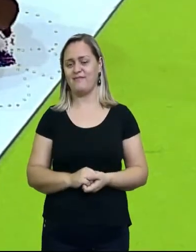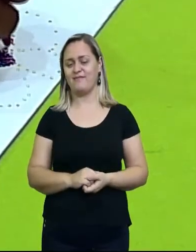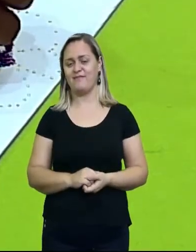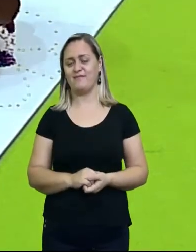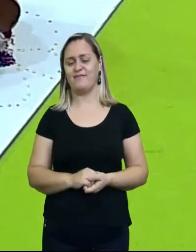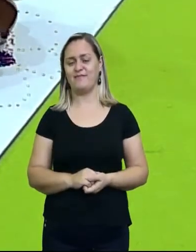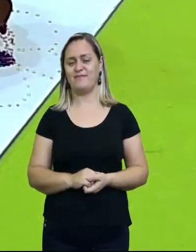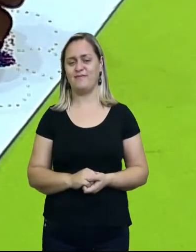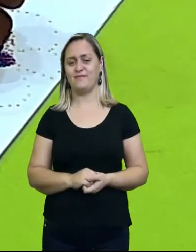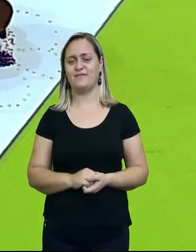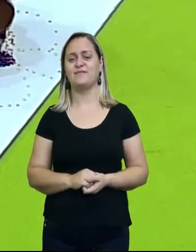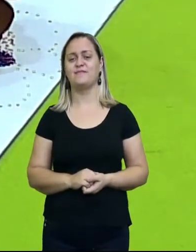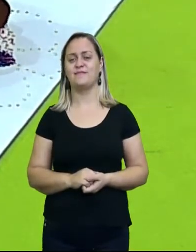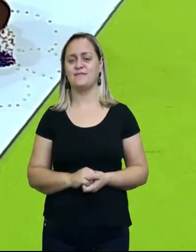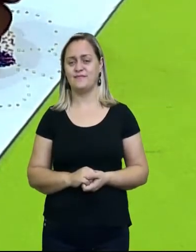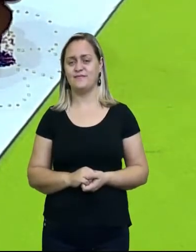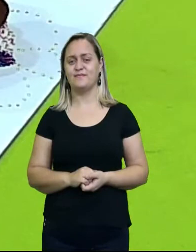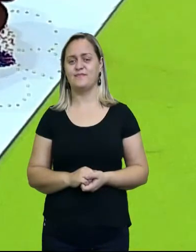pontinhos.